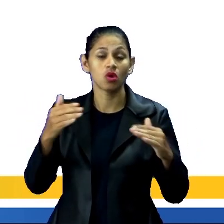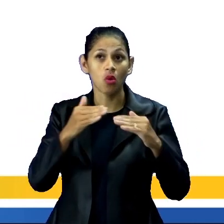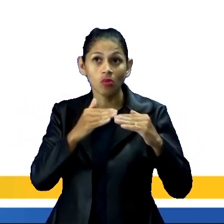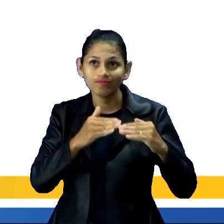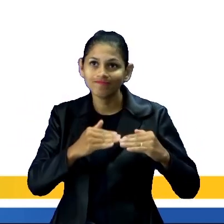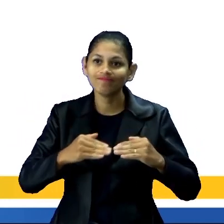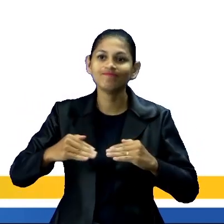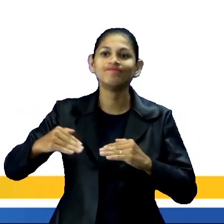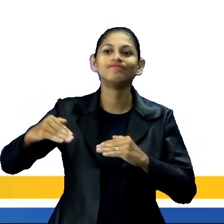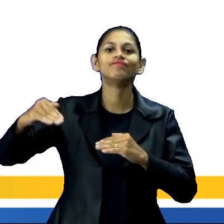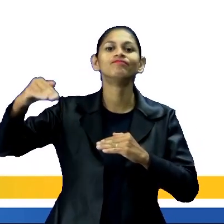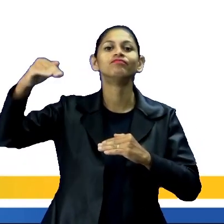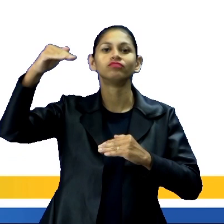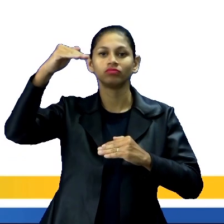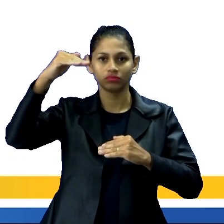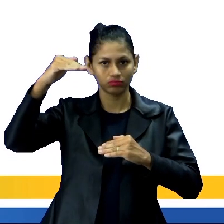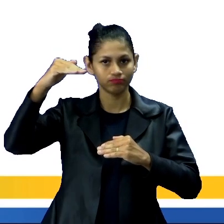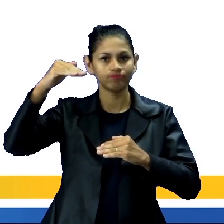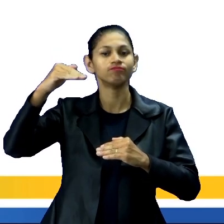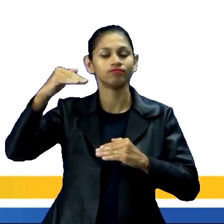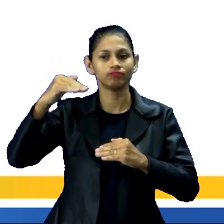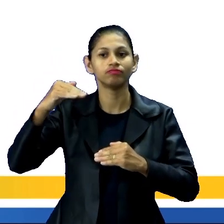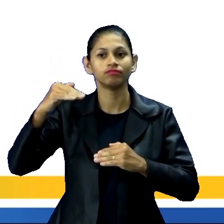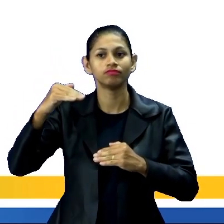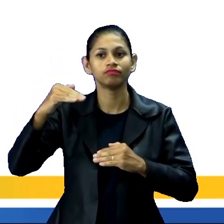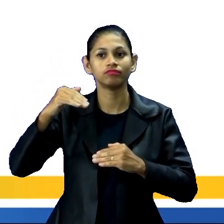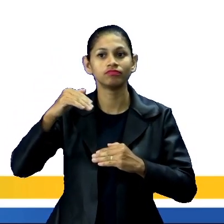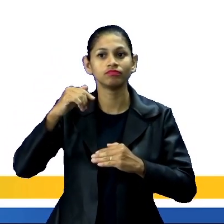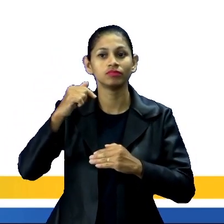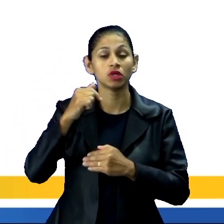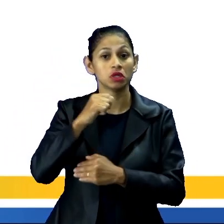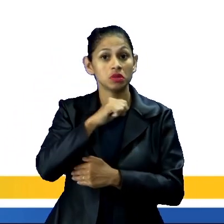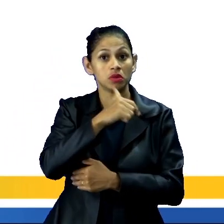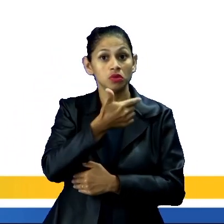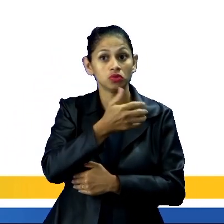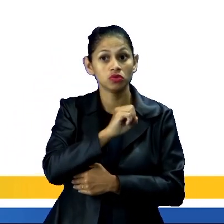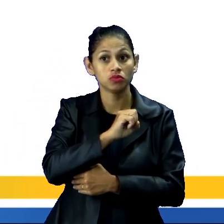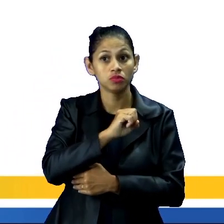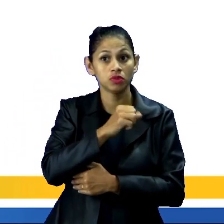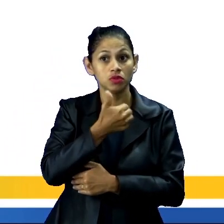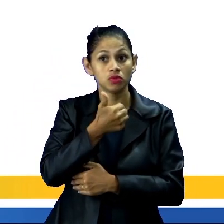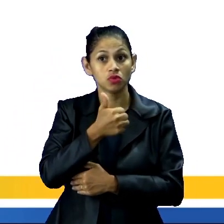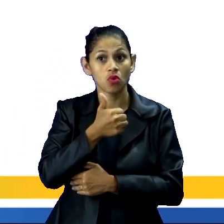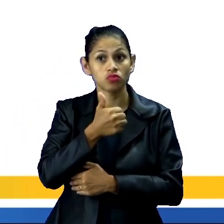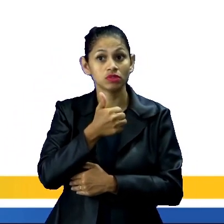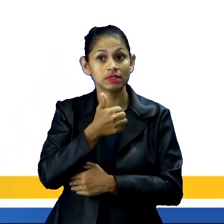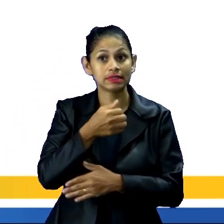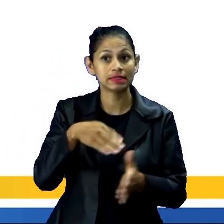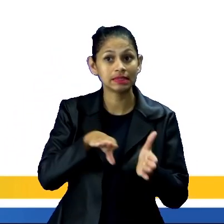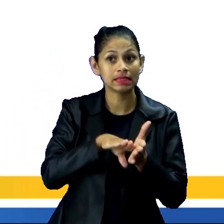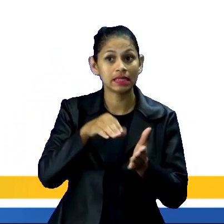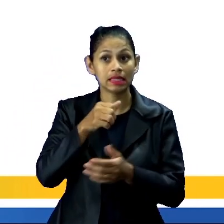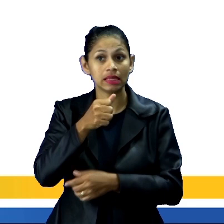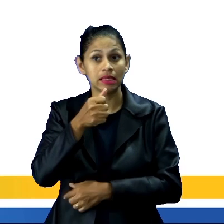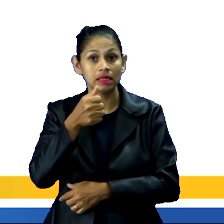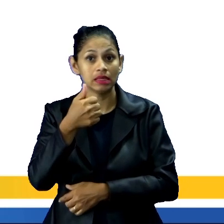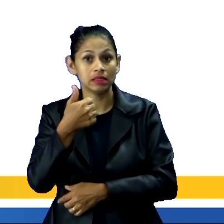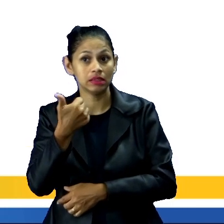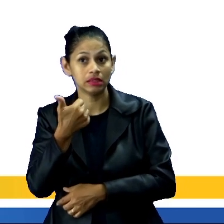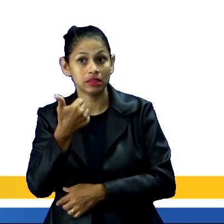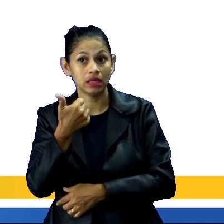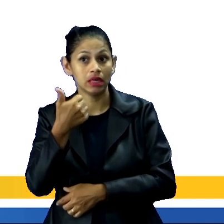quantitativo aí de 2011 a 2018, você vê a balança, 2011 a 2018. Olha o quantitativo de